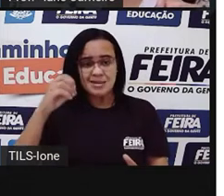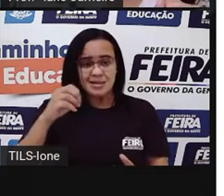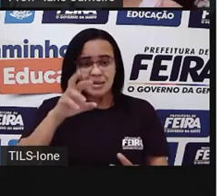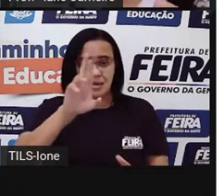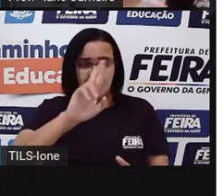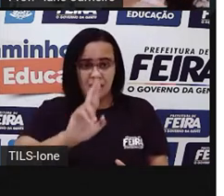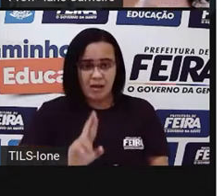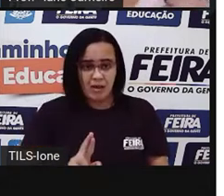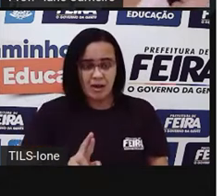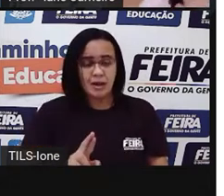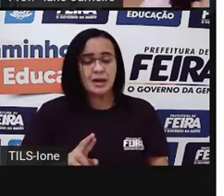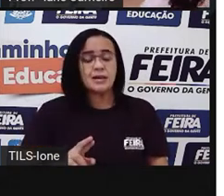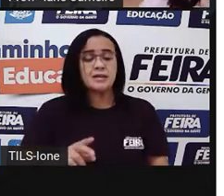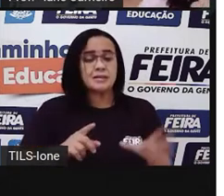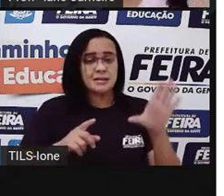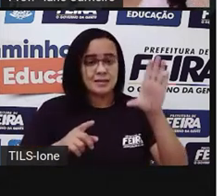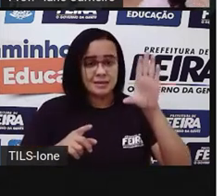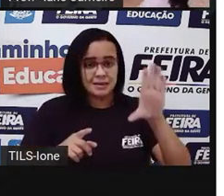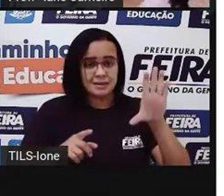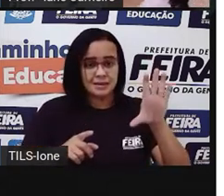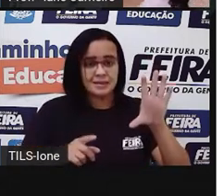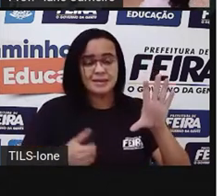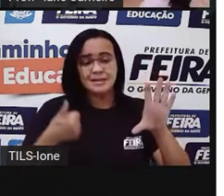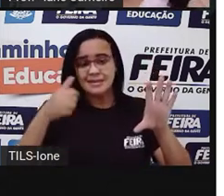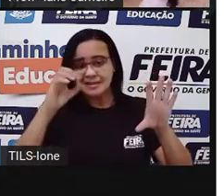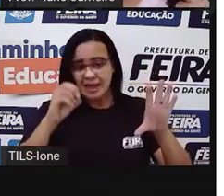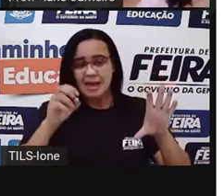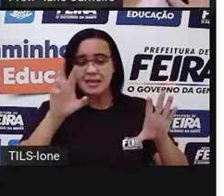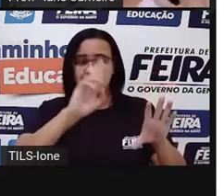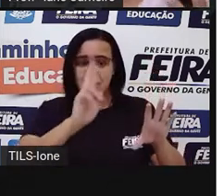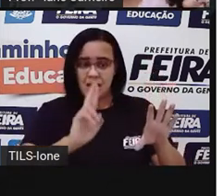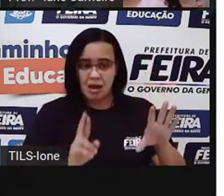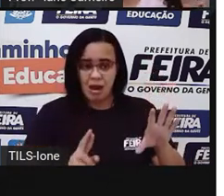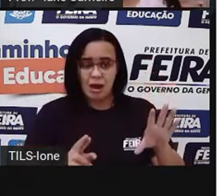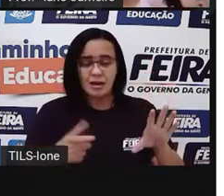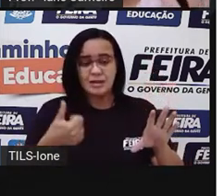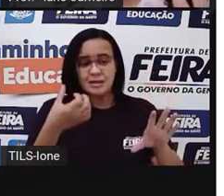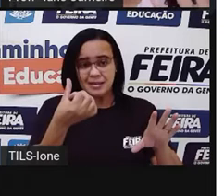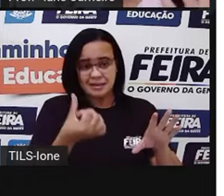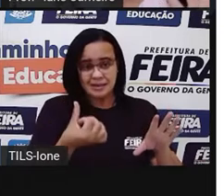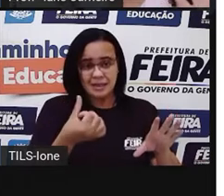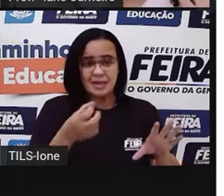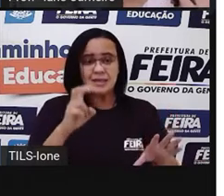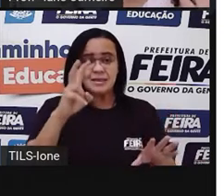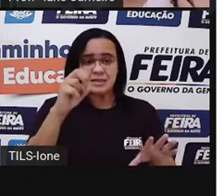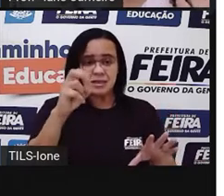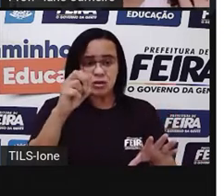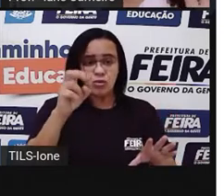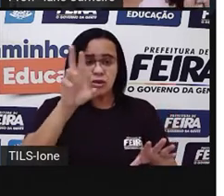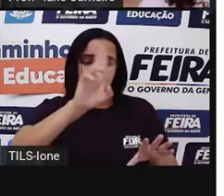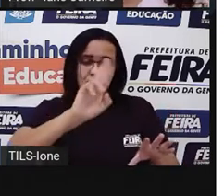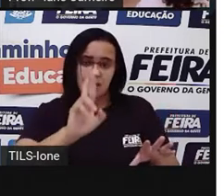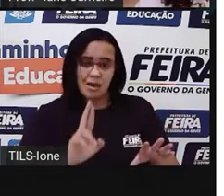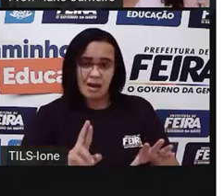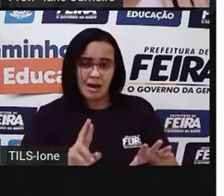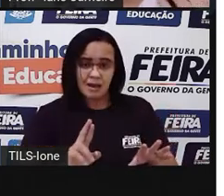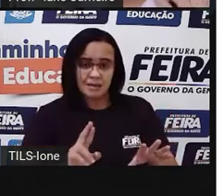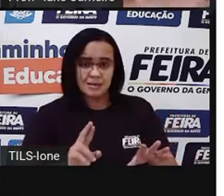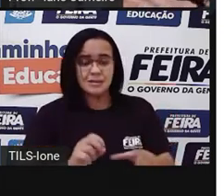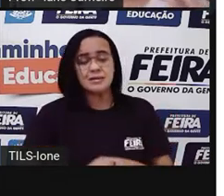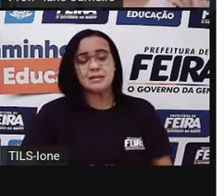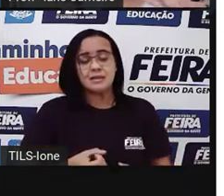A quinta, R$10,00. A sexta, R$50,00, né? E aí tem a sétima aqui, R$0,50.